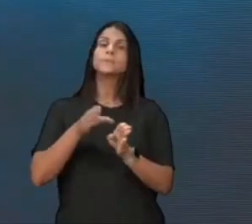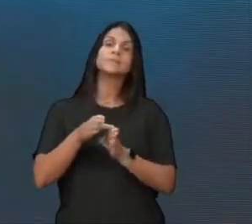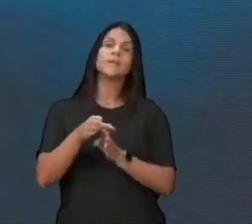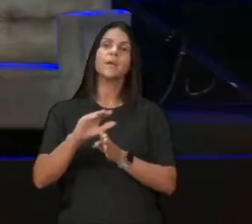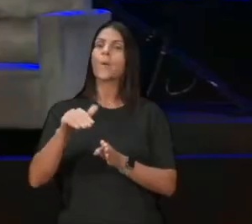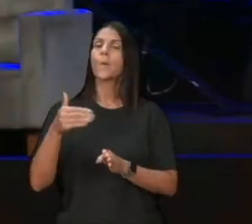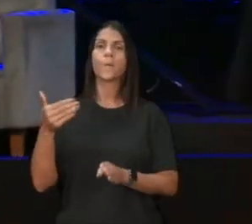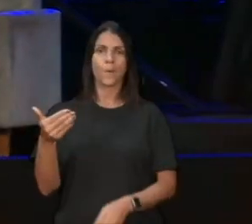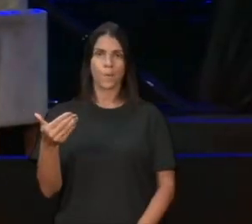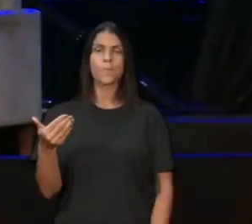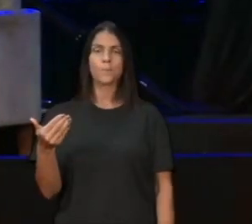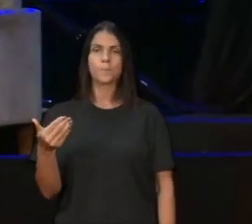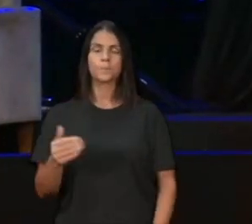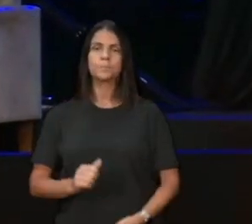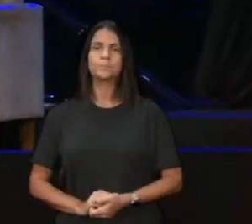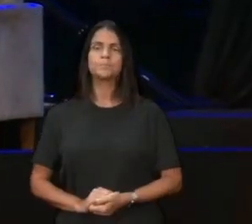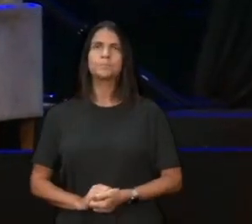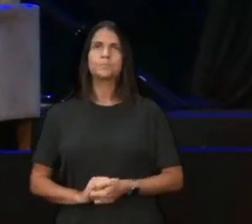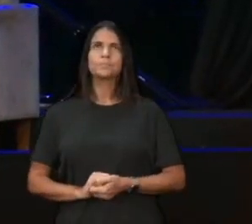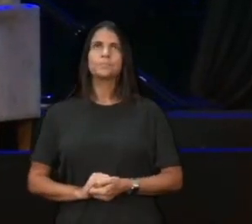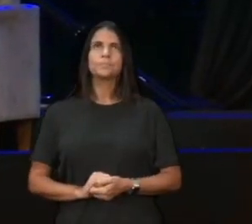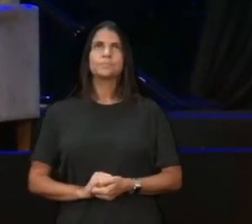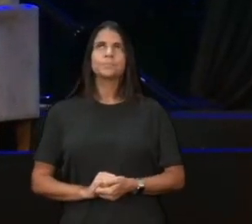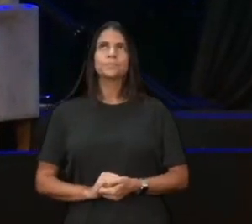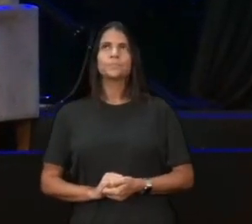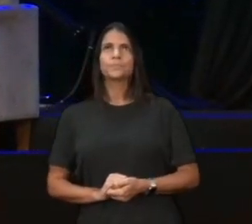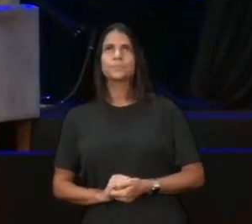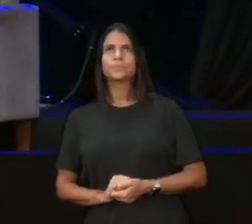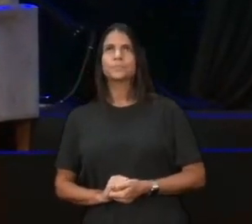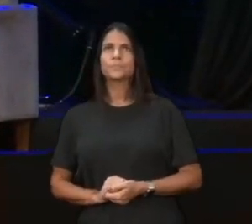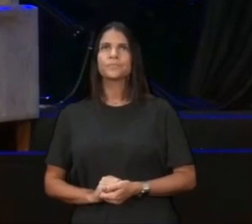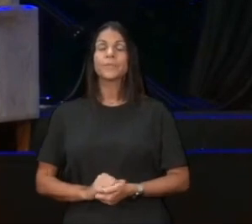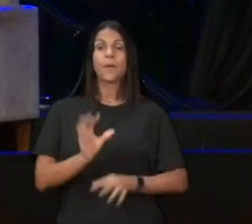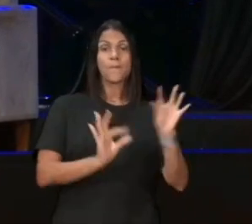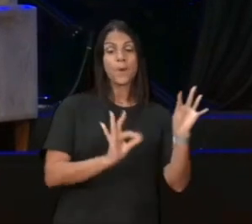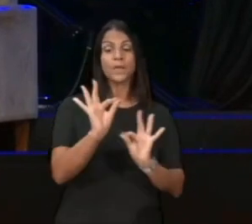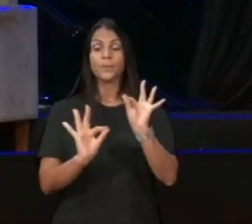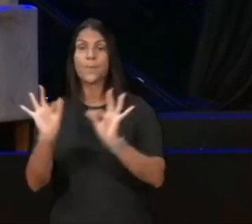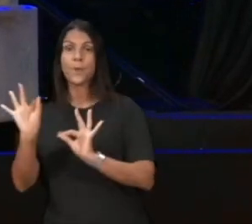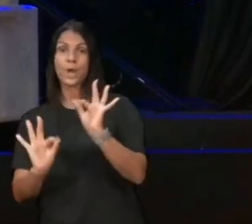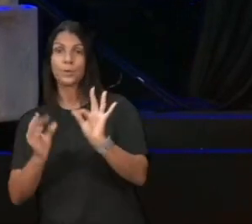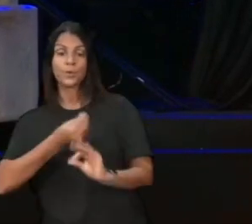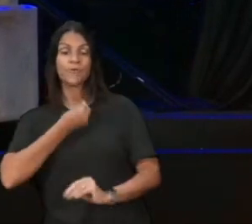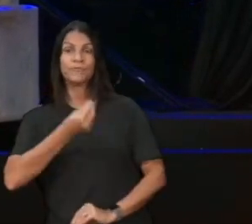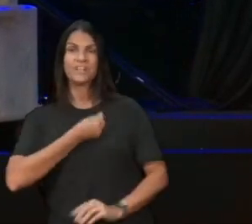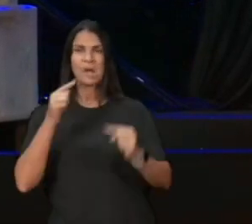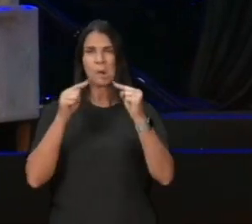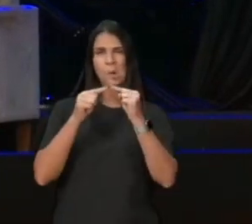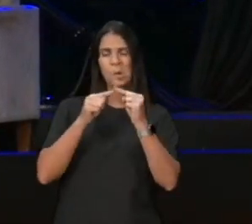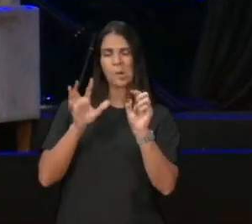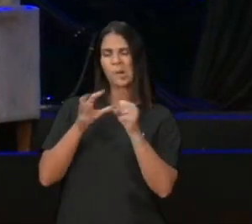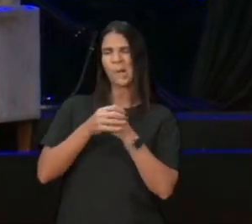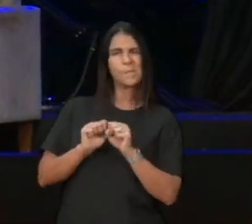não faça seu planejamento de vida em cima da pandemia, porque você não sabe quando ela vai acabar,